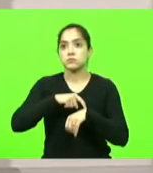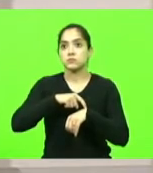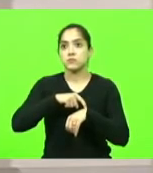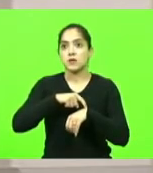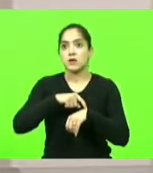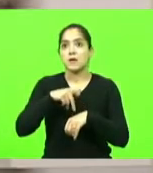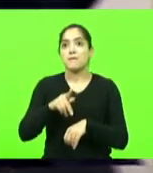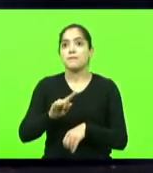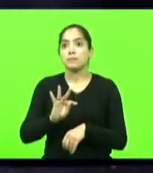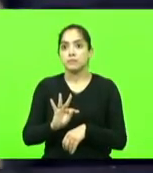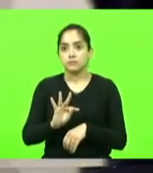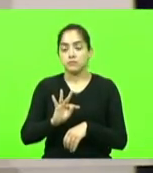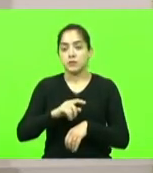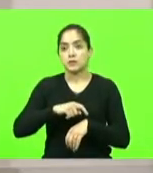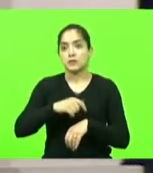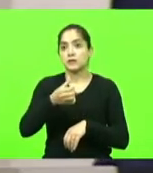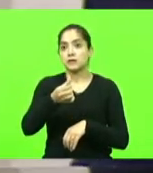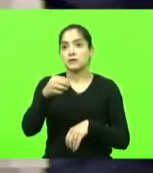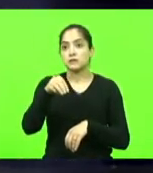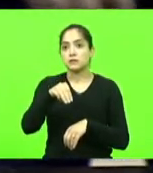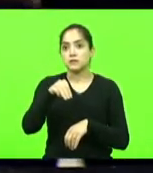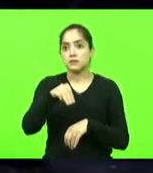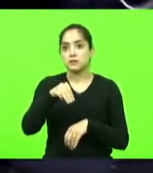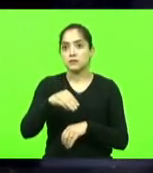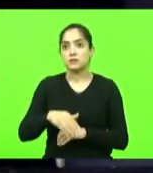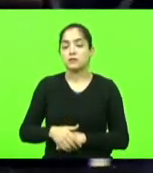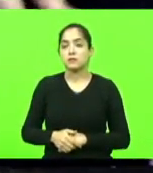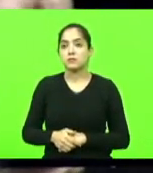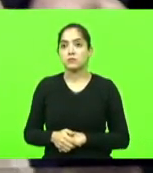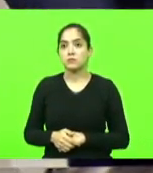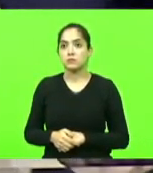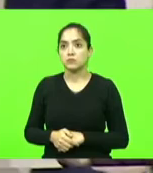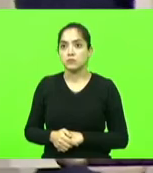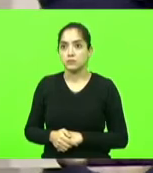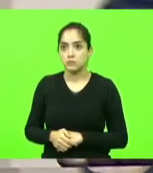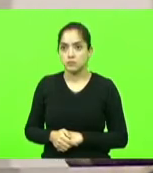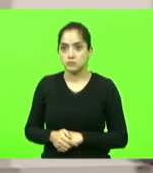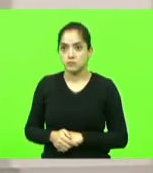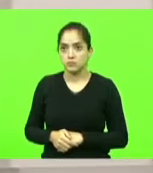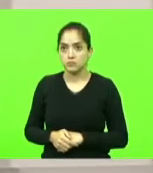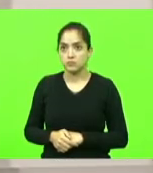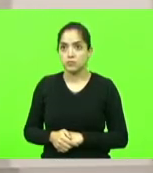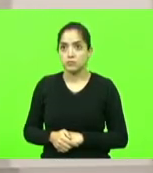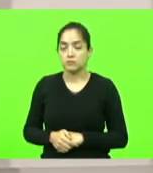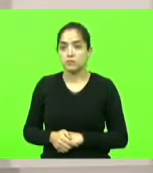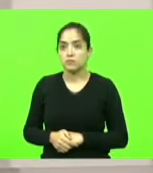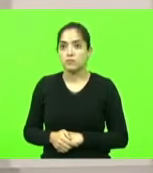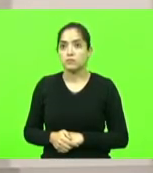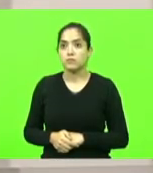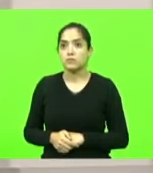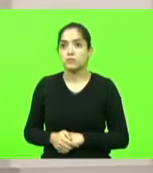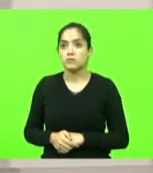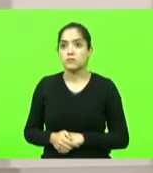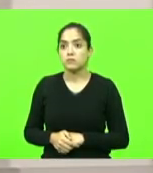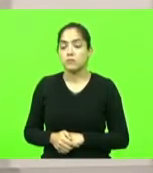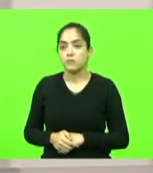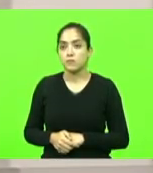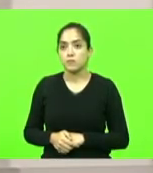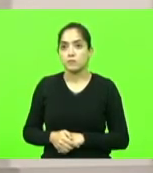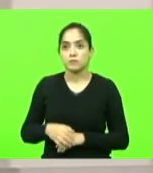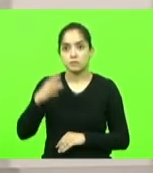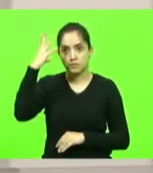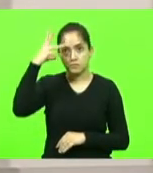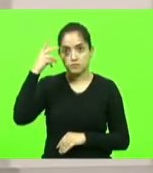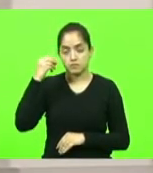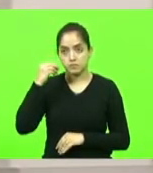trabalhadores por até seis minutos algum deputado eu presidente deputada Luciane Carminati deputada Luciane Carminati